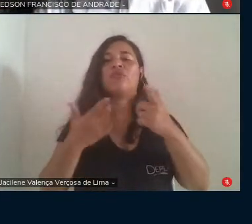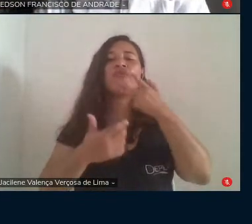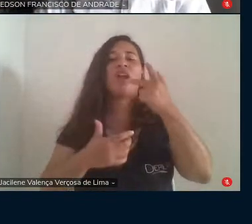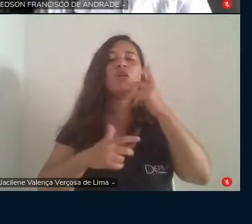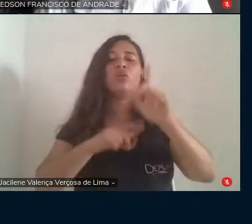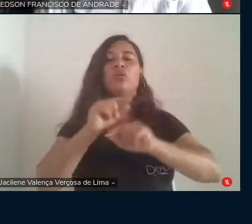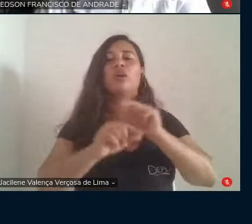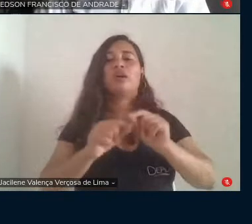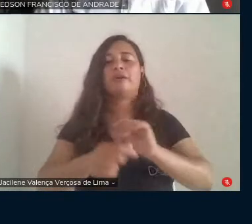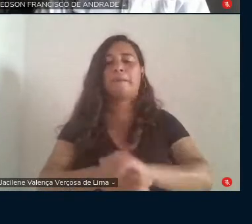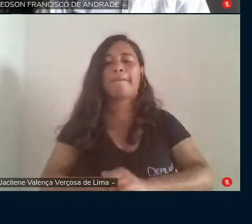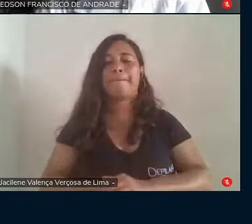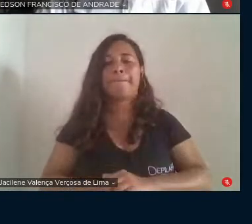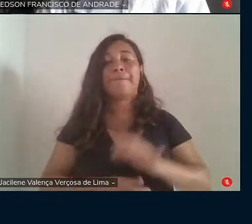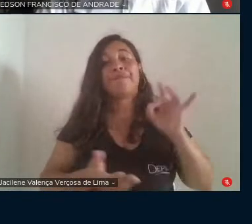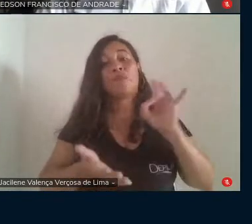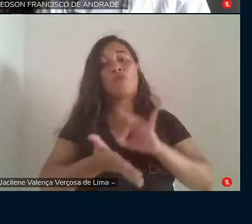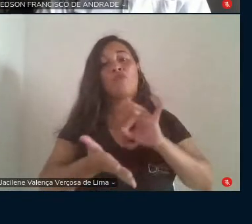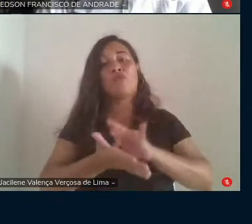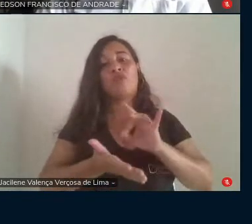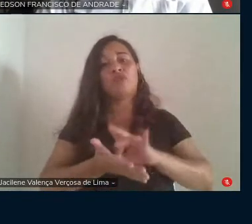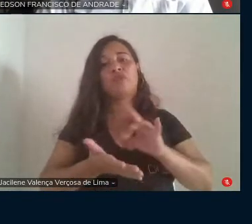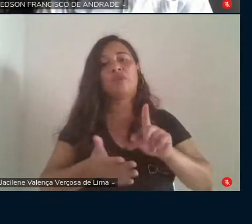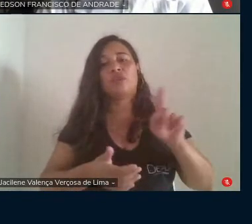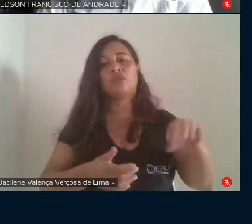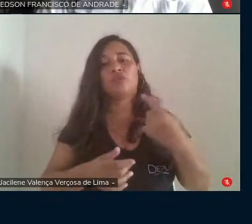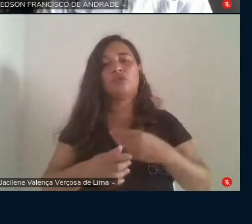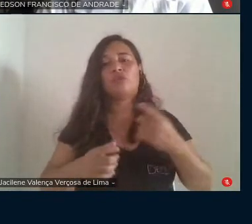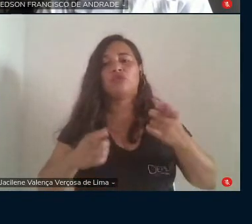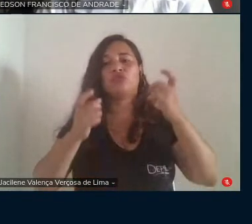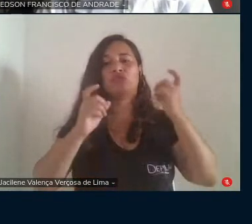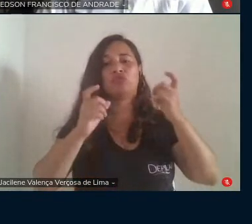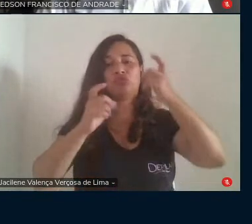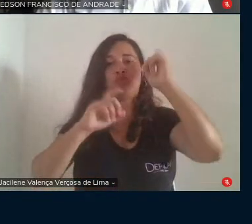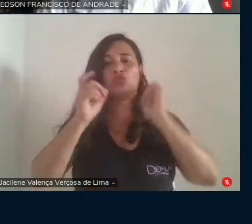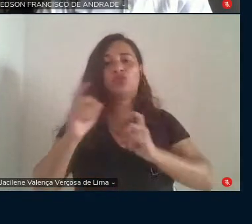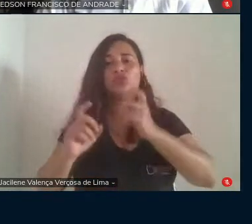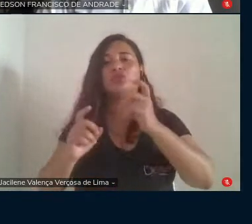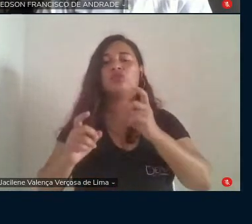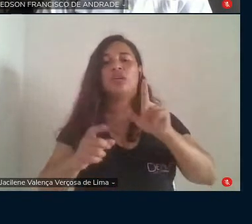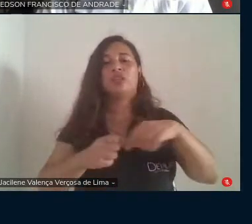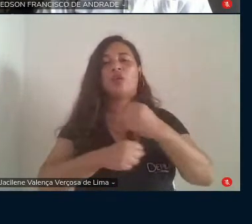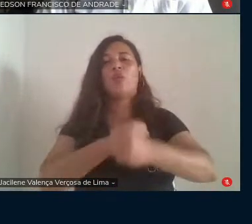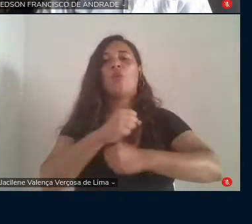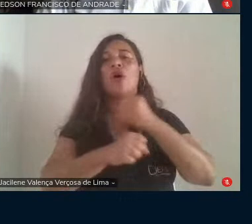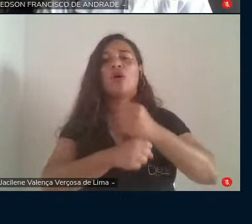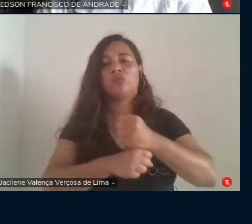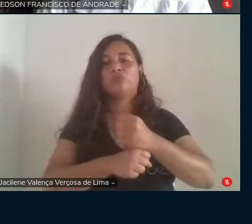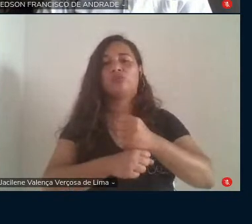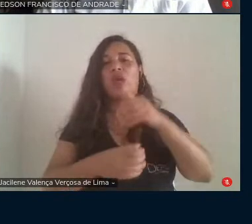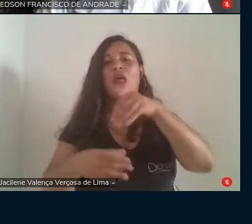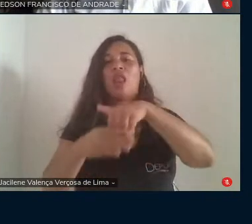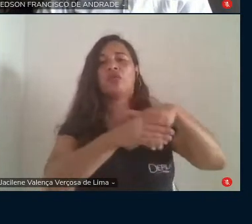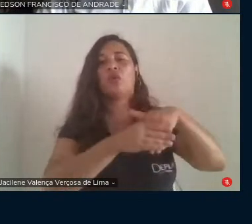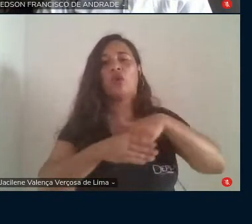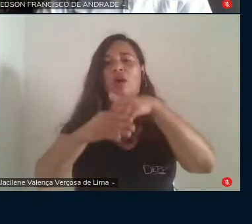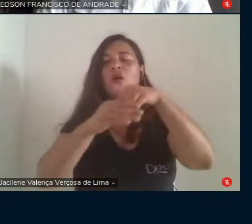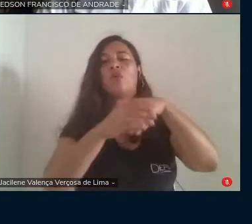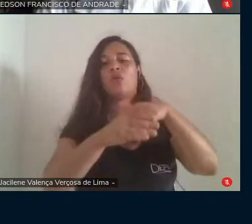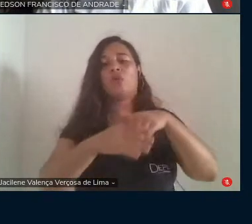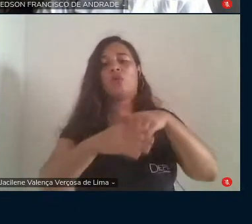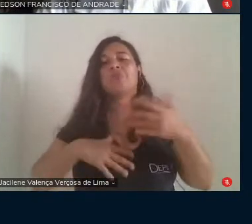o fato de estarmos discutindo no ano eleitoral a candidatura de Tereza como pré